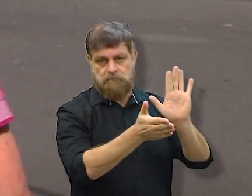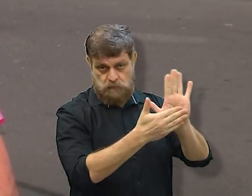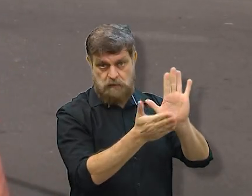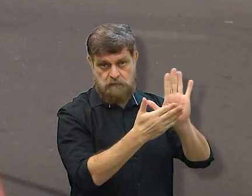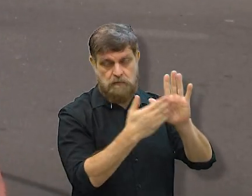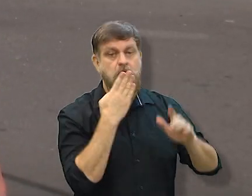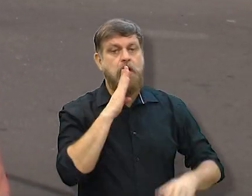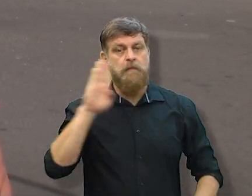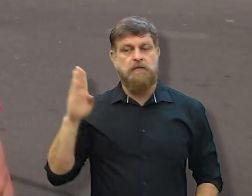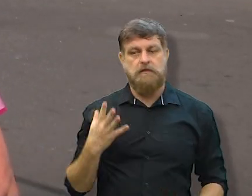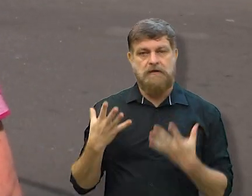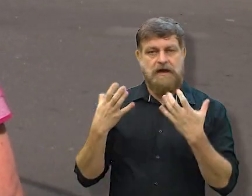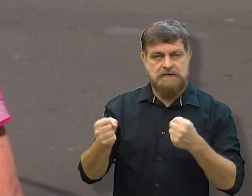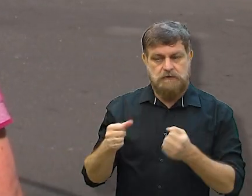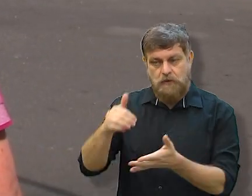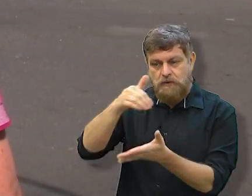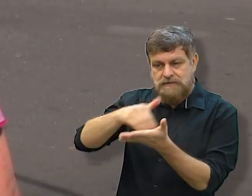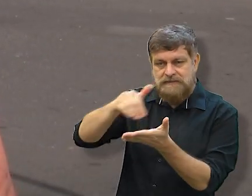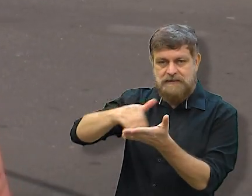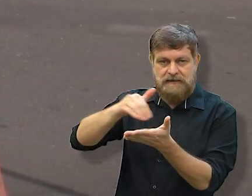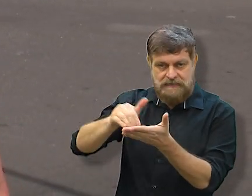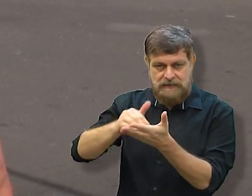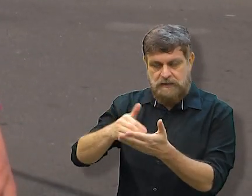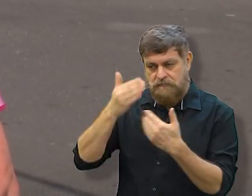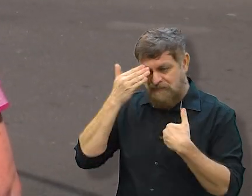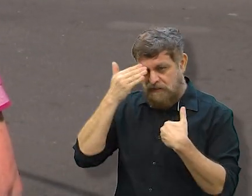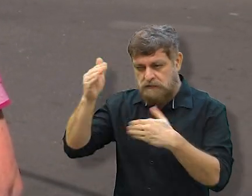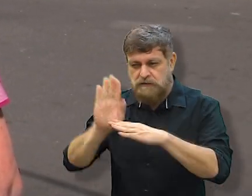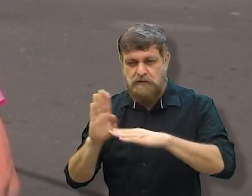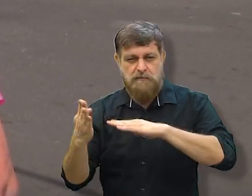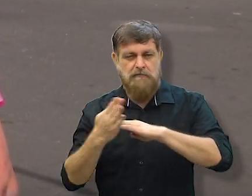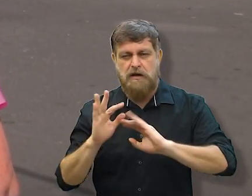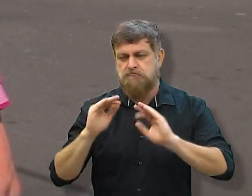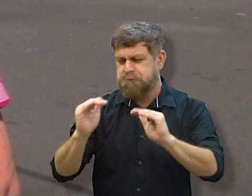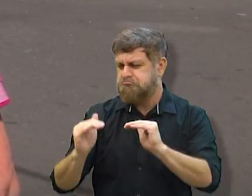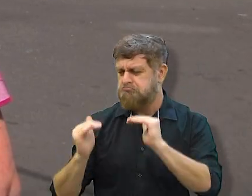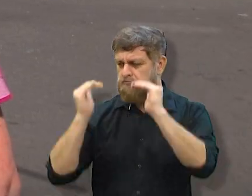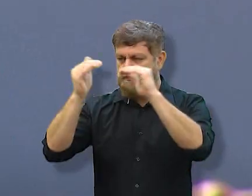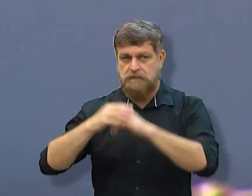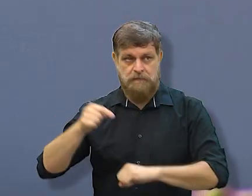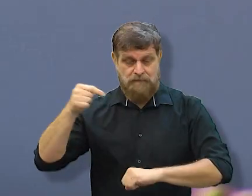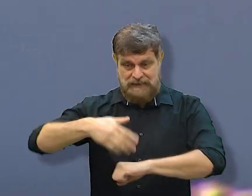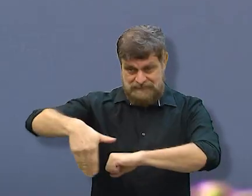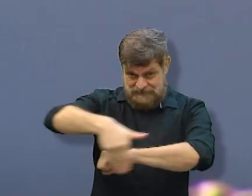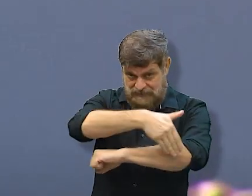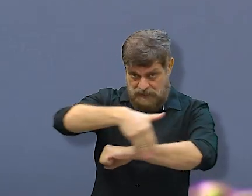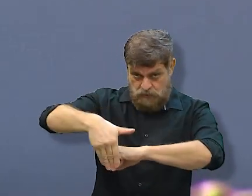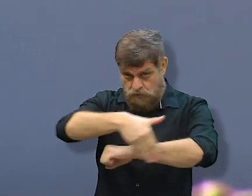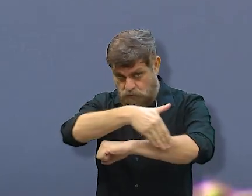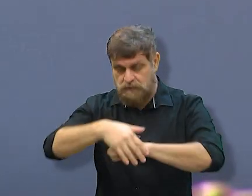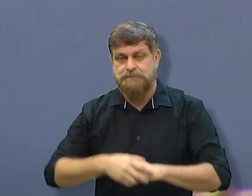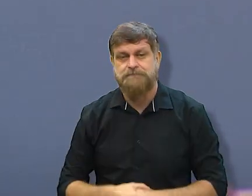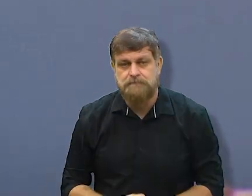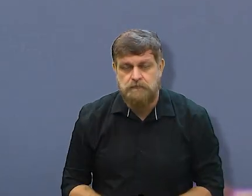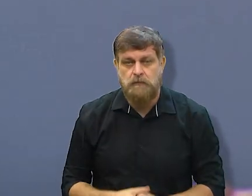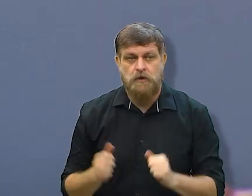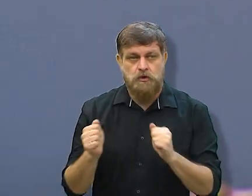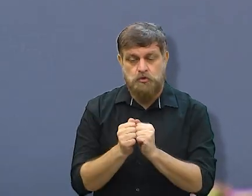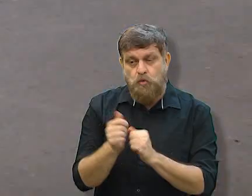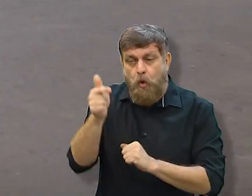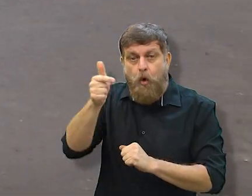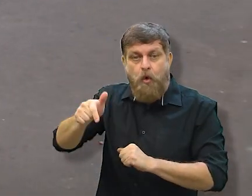promessa que fez. Agradeço ao Vinícius que ele deu um trato no bairro inteiro. Aqui na rua Clésio Antunes de